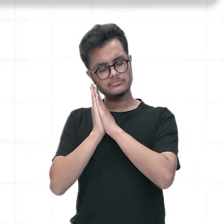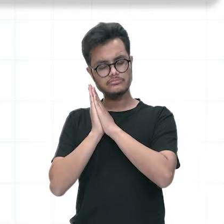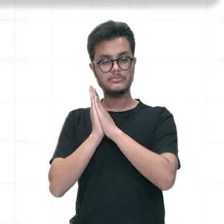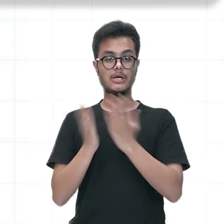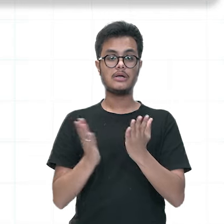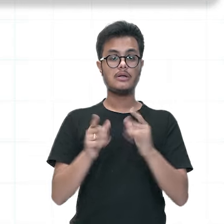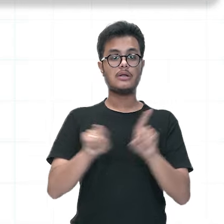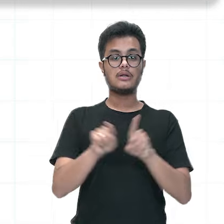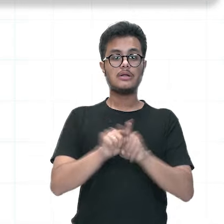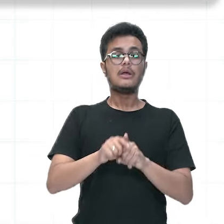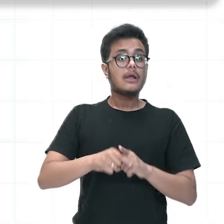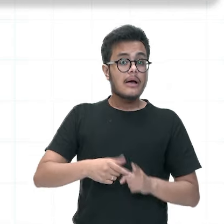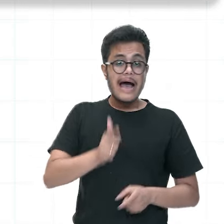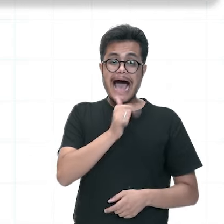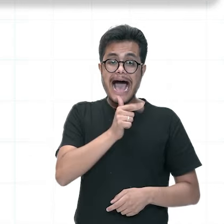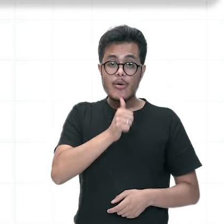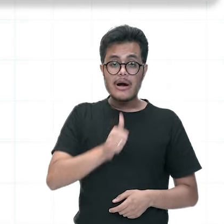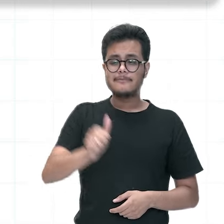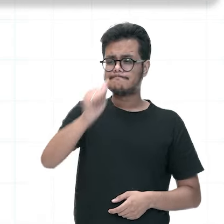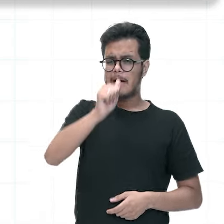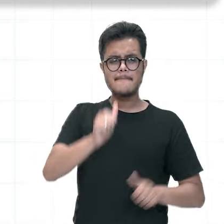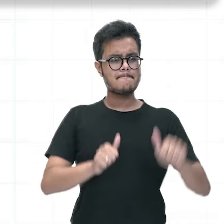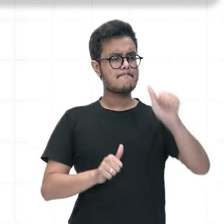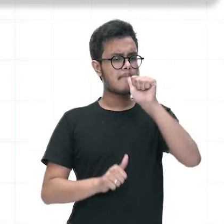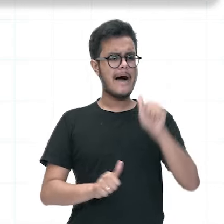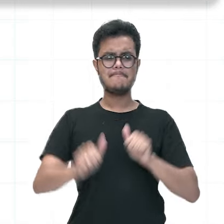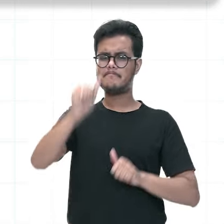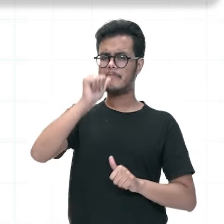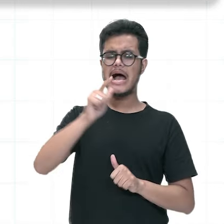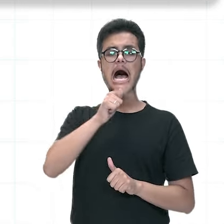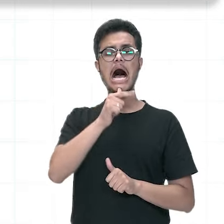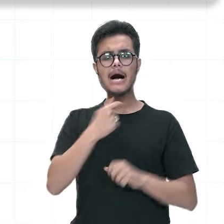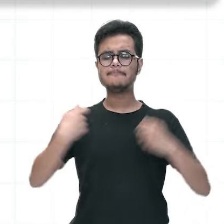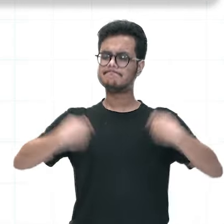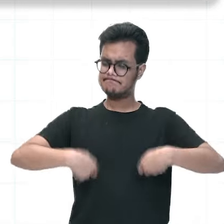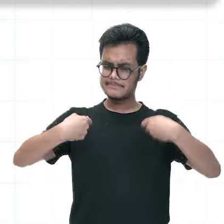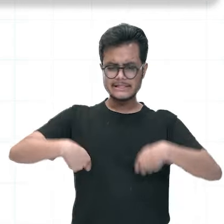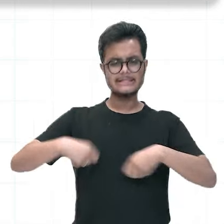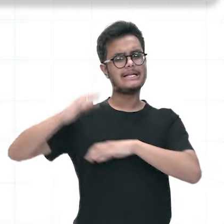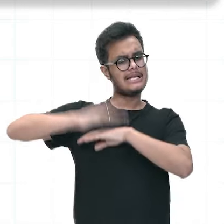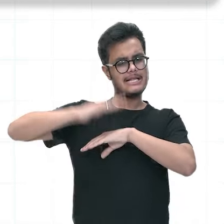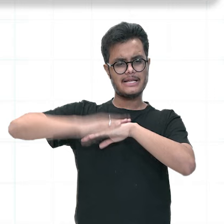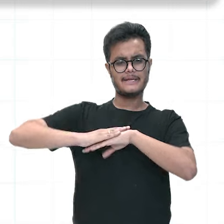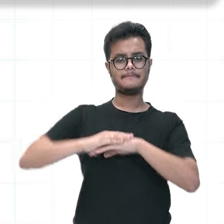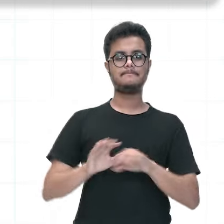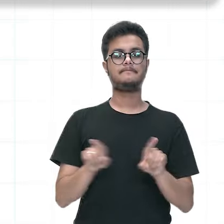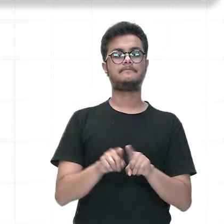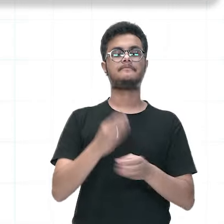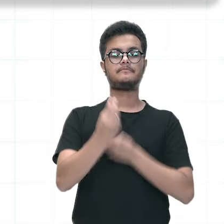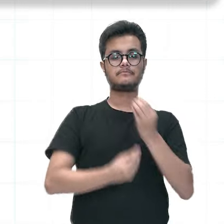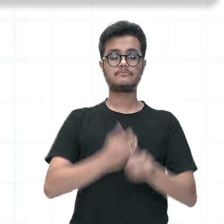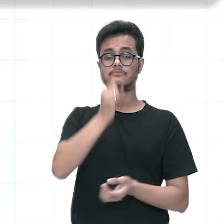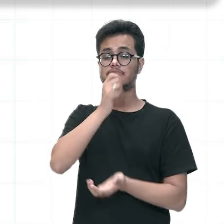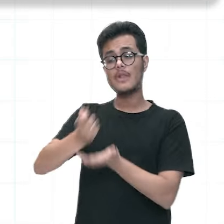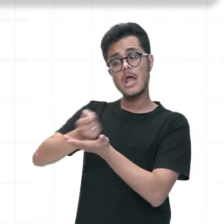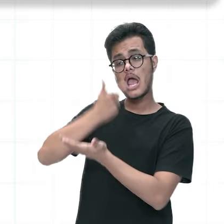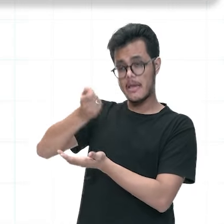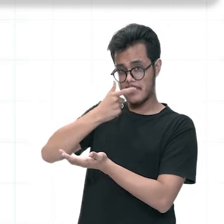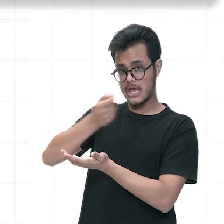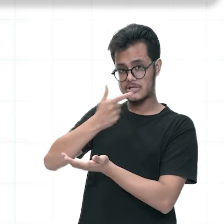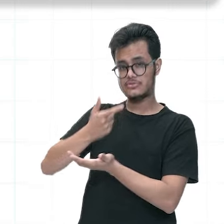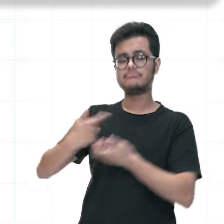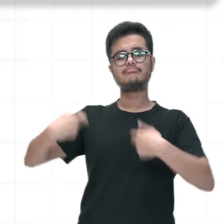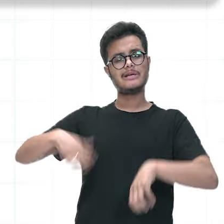estímulo à ingestão de líquidos, então é necessário ter aí uma alta hidratação, administração de analgésicos e